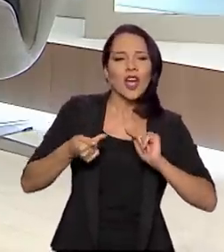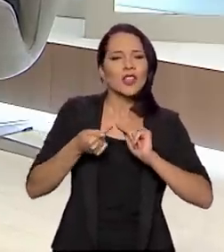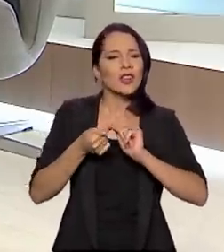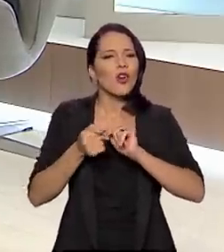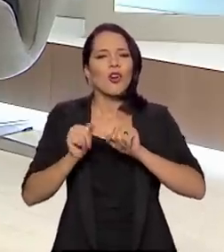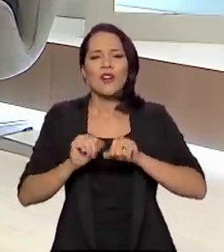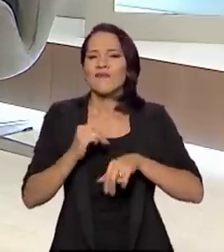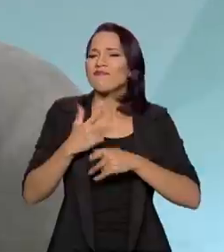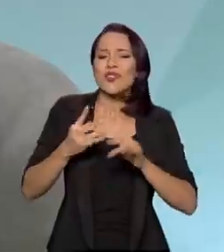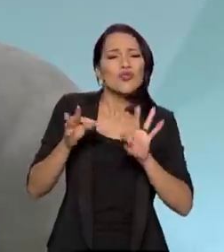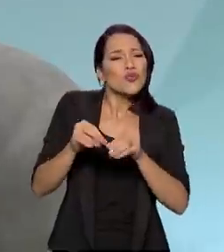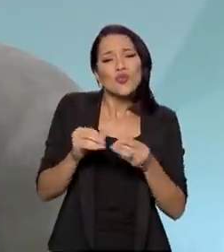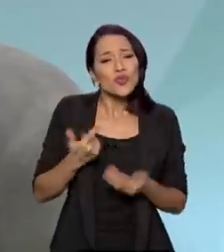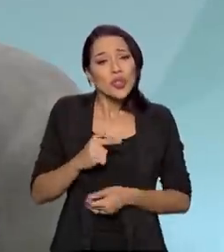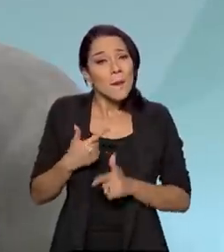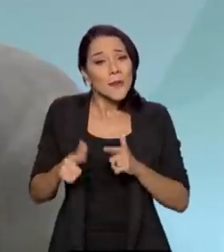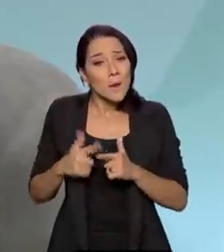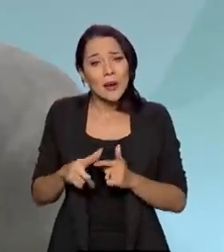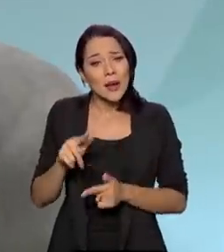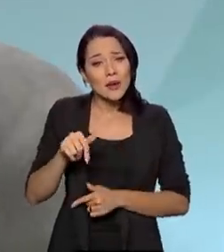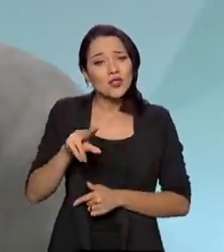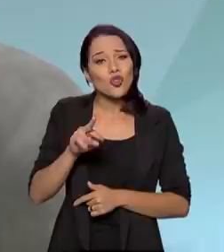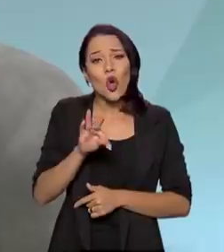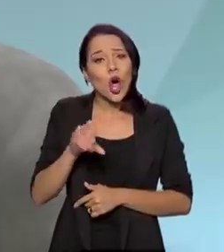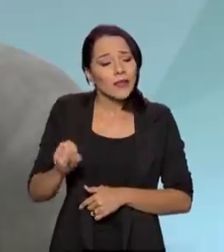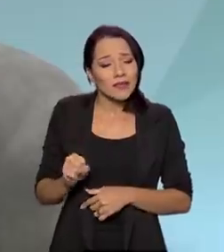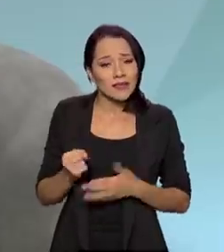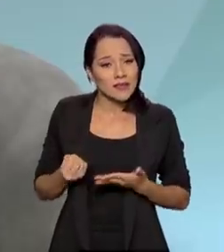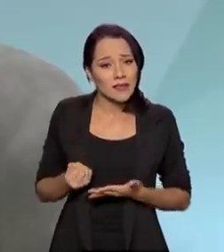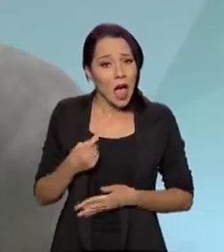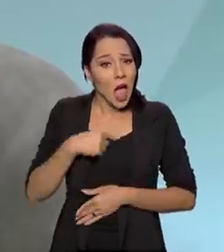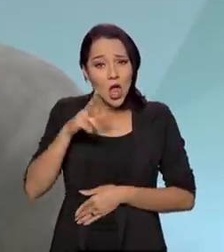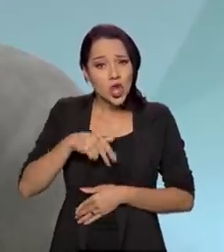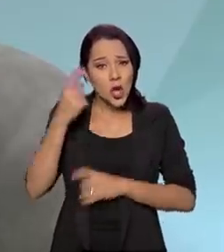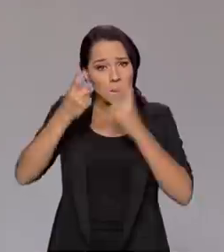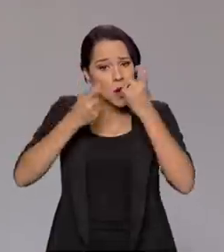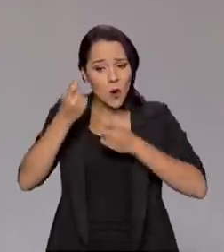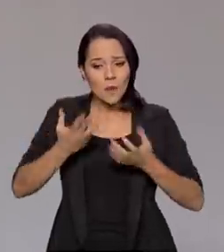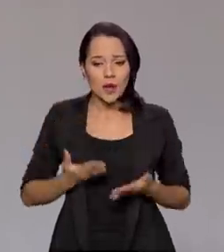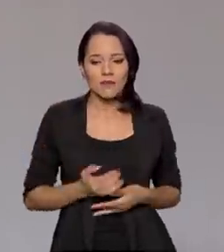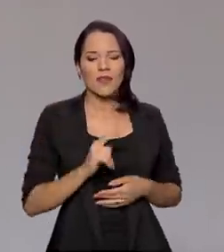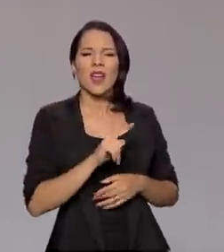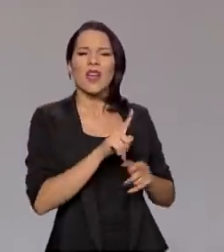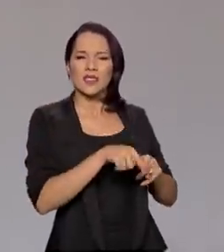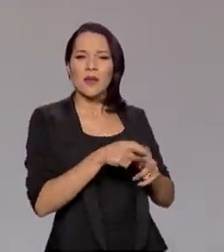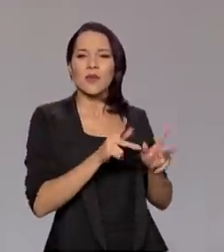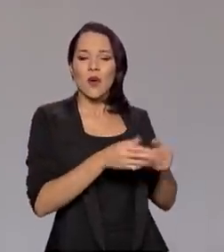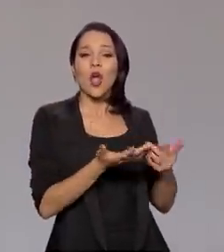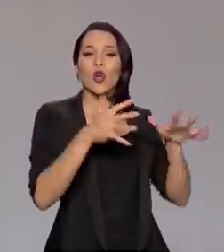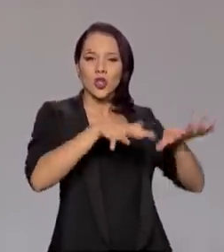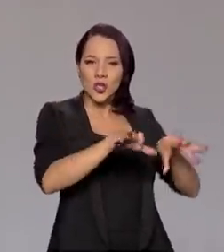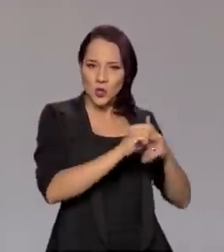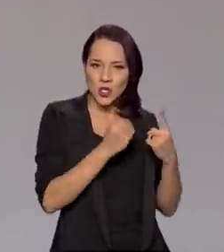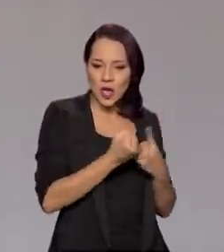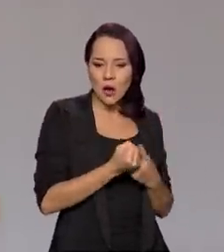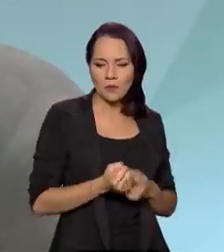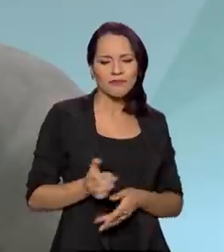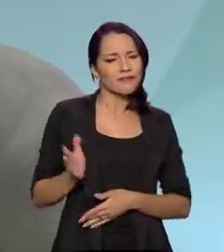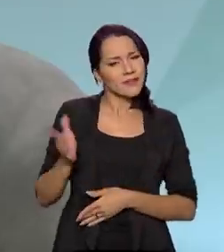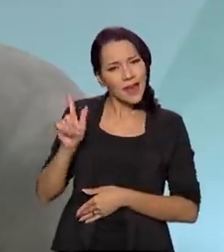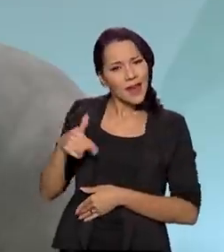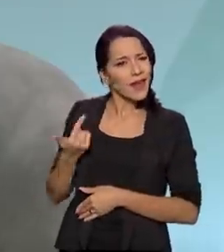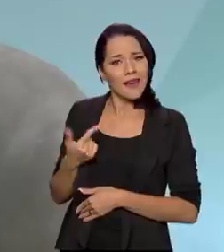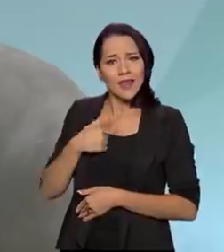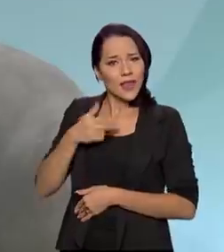eu não tenho esse problema. Nunca me preocupei Sempre funcionou como uma inclusão social. É, e nunca